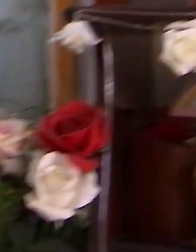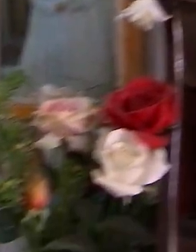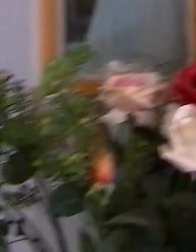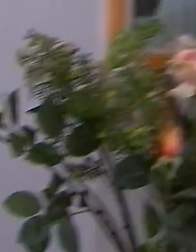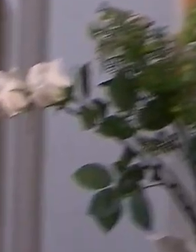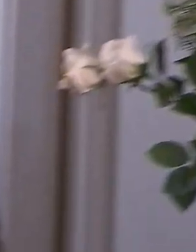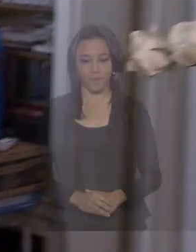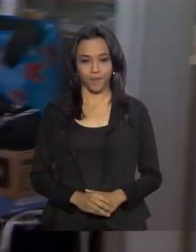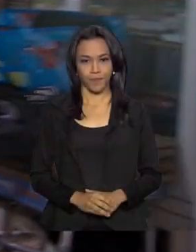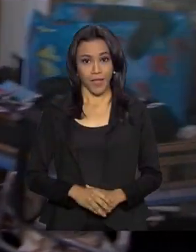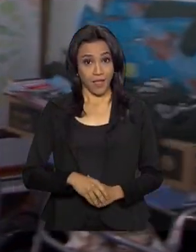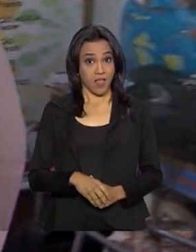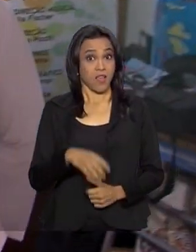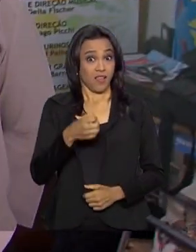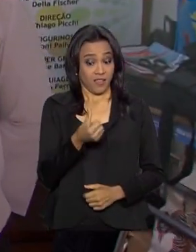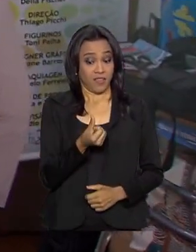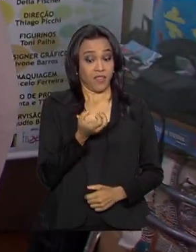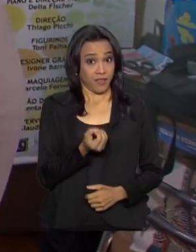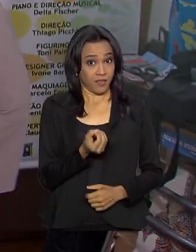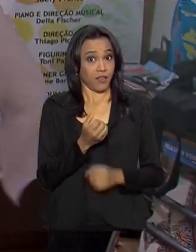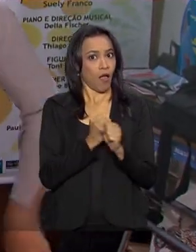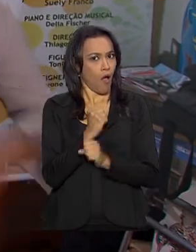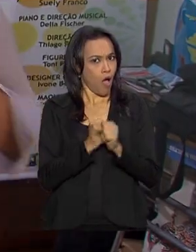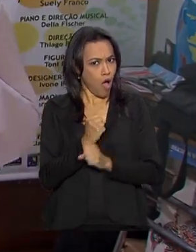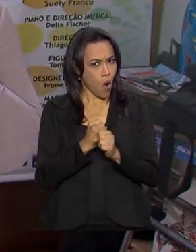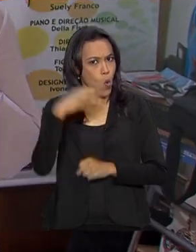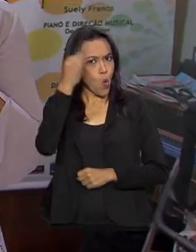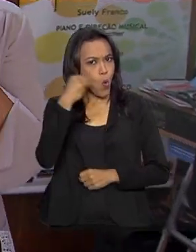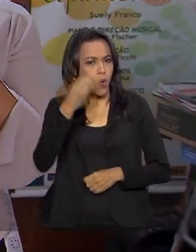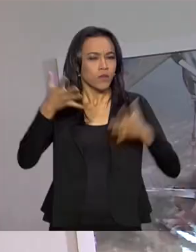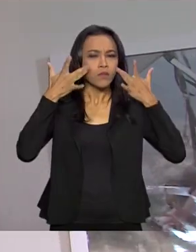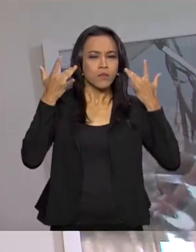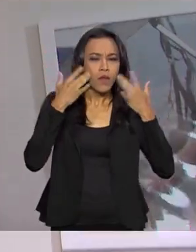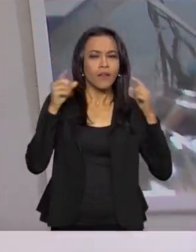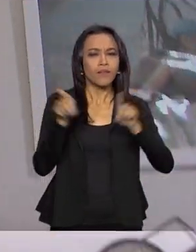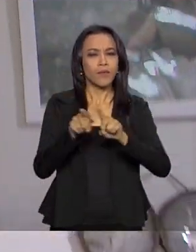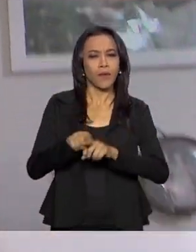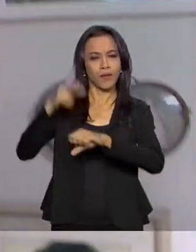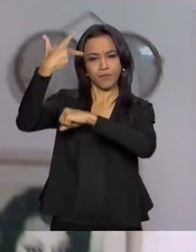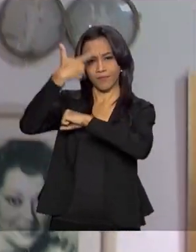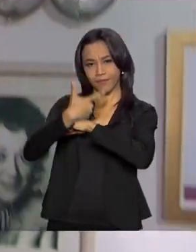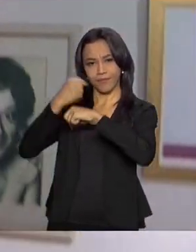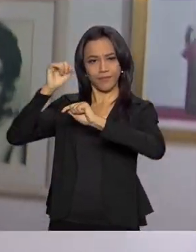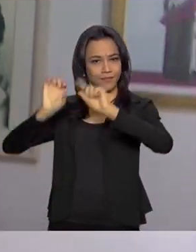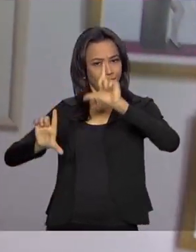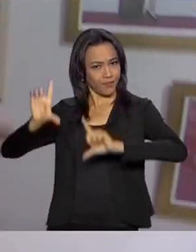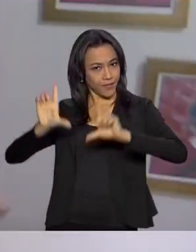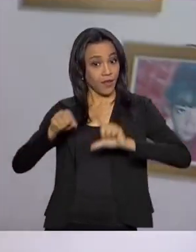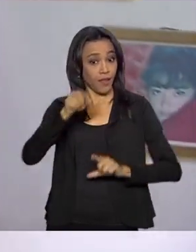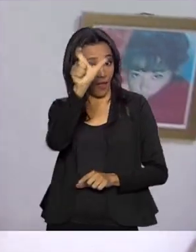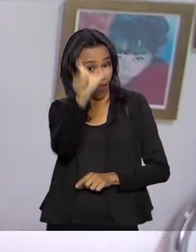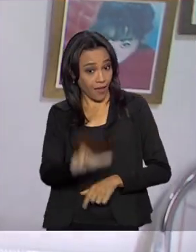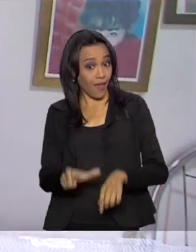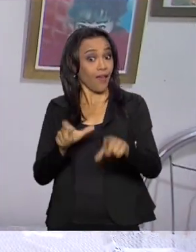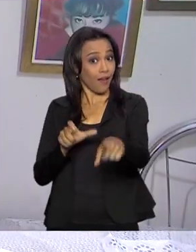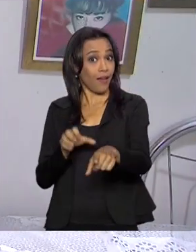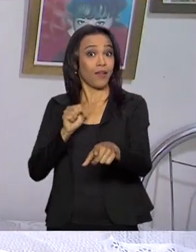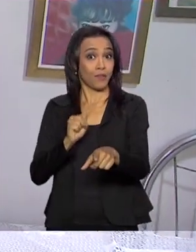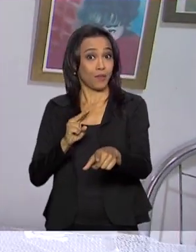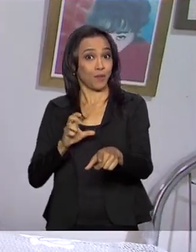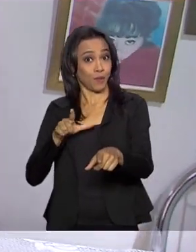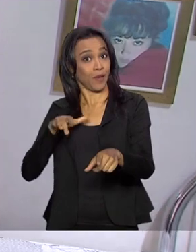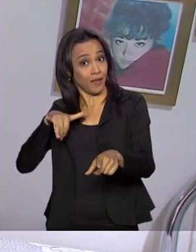Há 60 anos, ela está nos palcos e à frente das câmeras. A atriz Sueli Franco é conhecida por sua